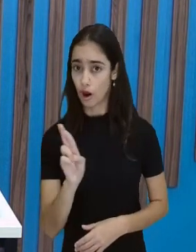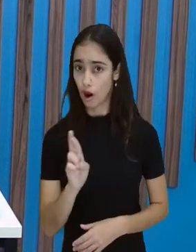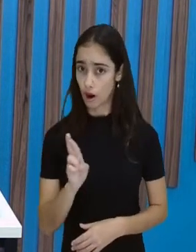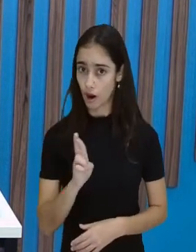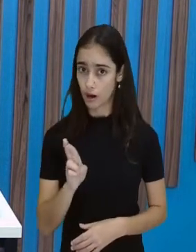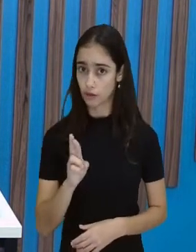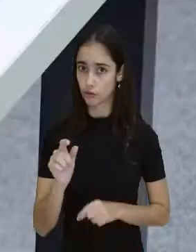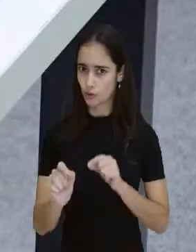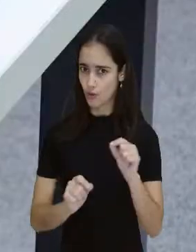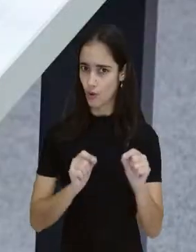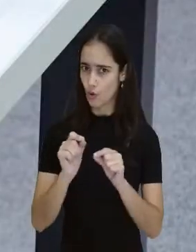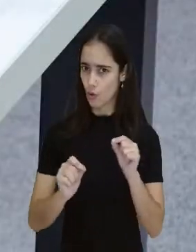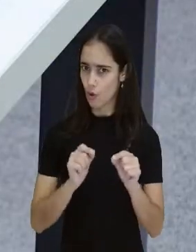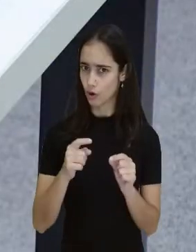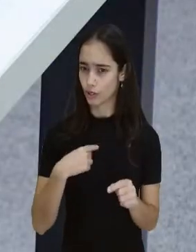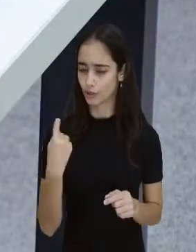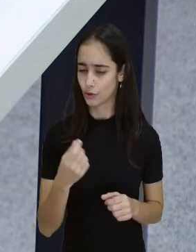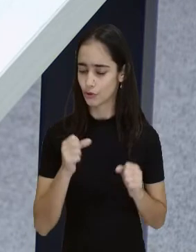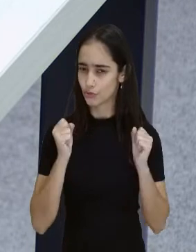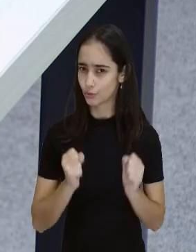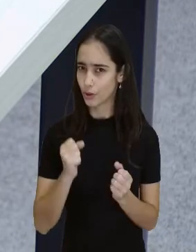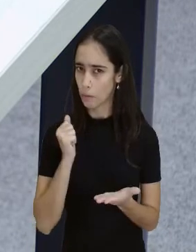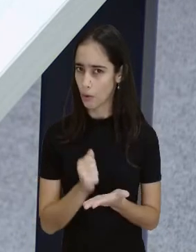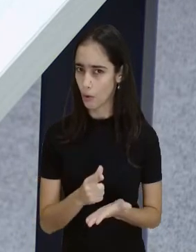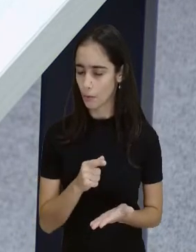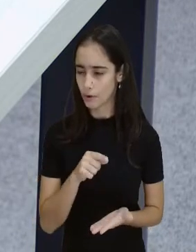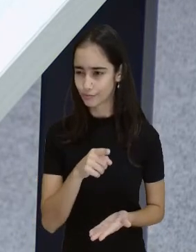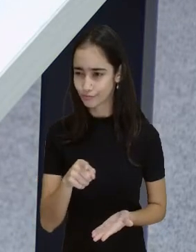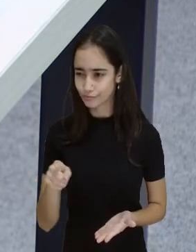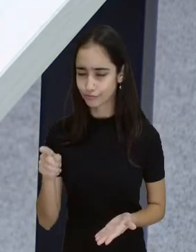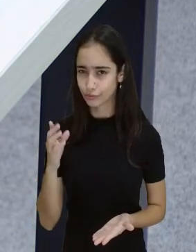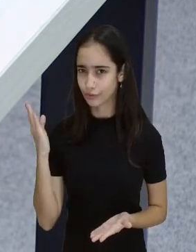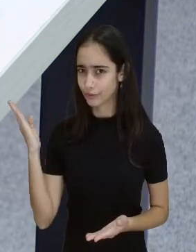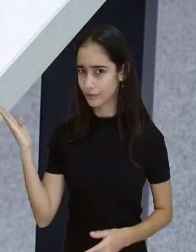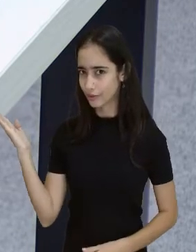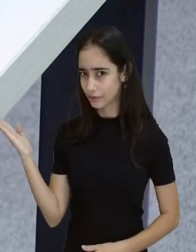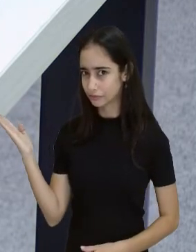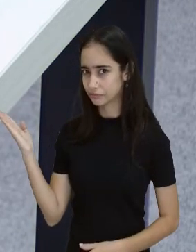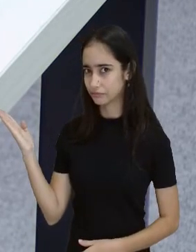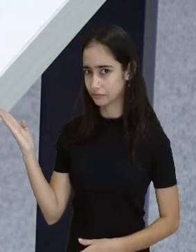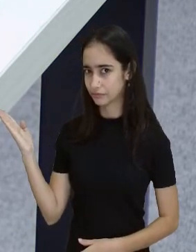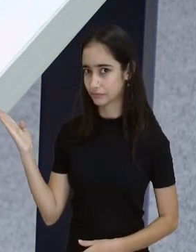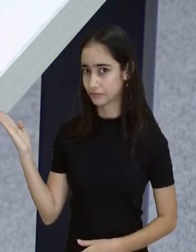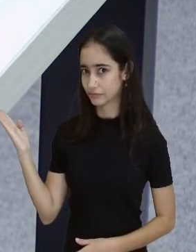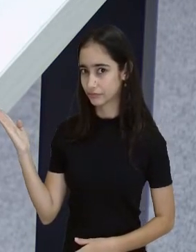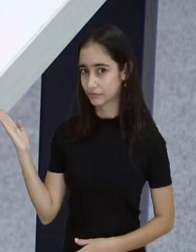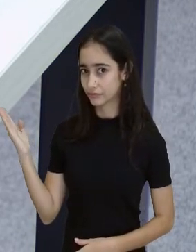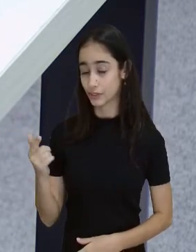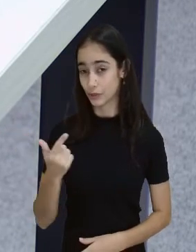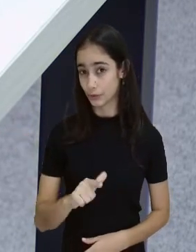o que daria para comprar aqui? E aí? Sem ficar com troco, certo?